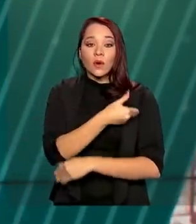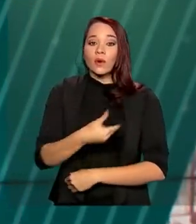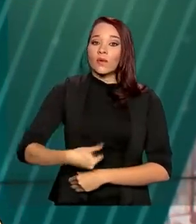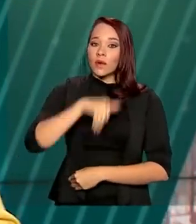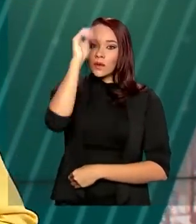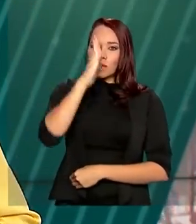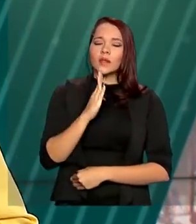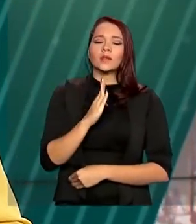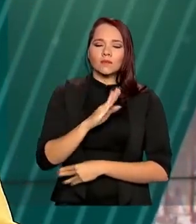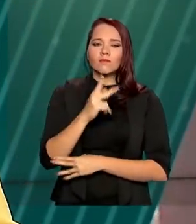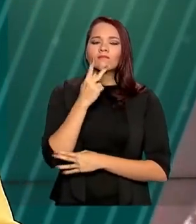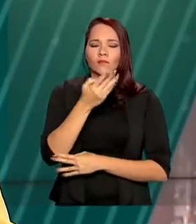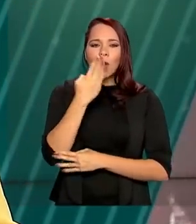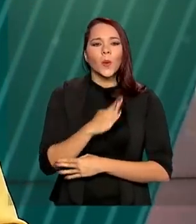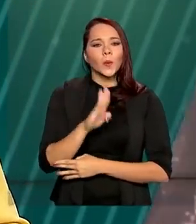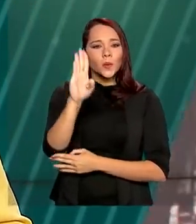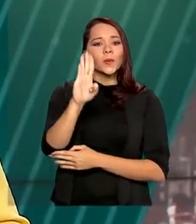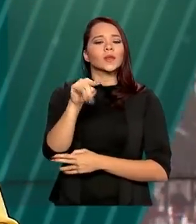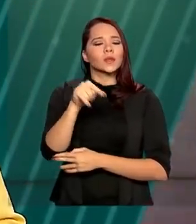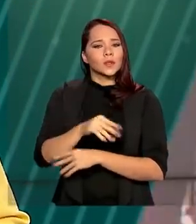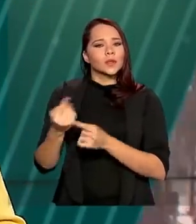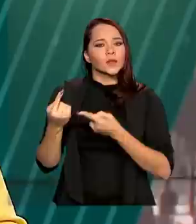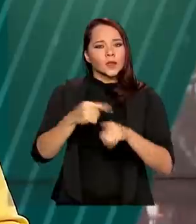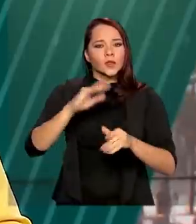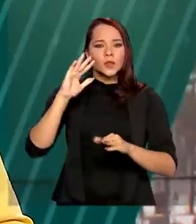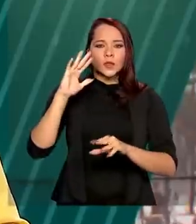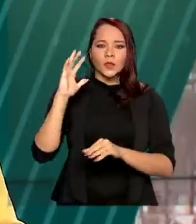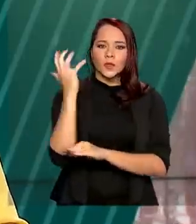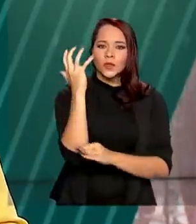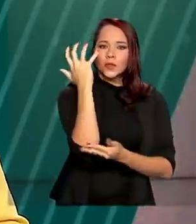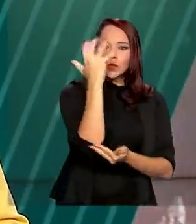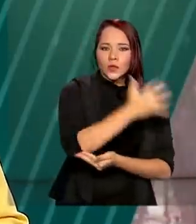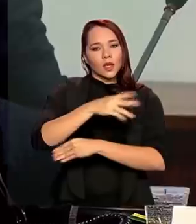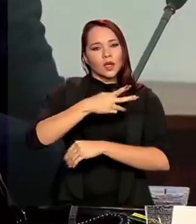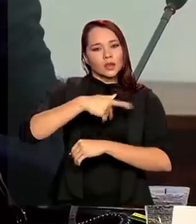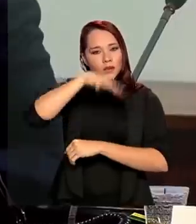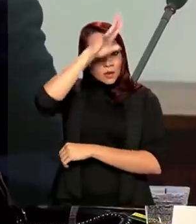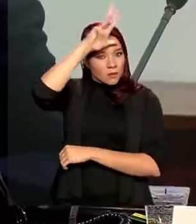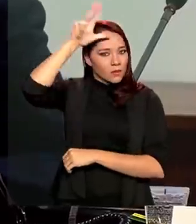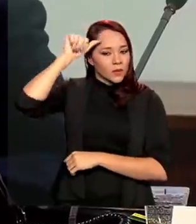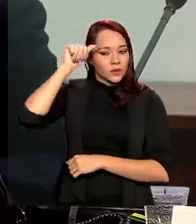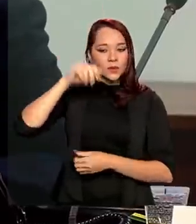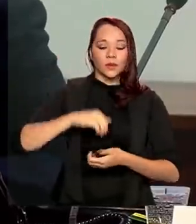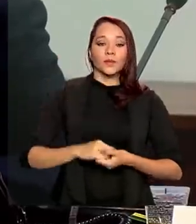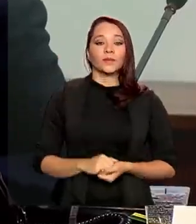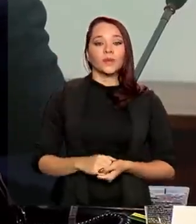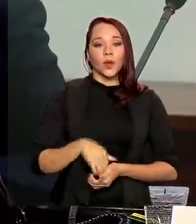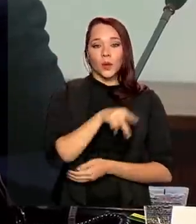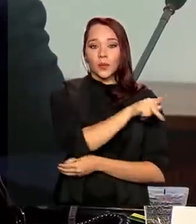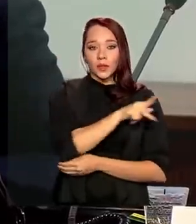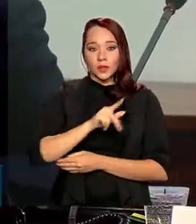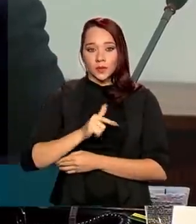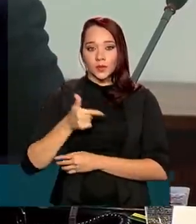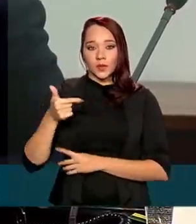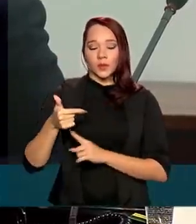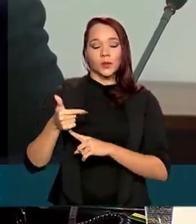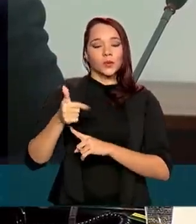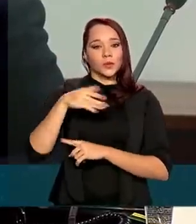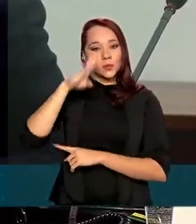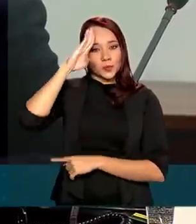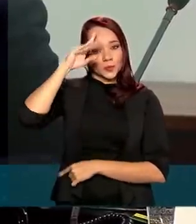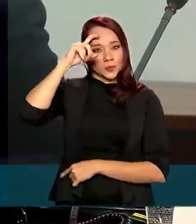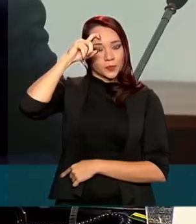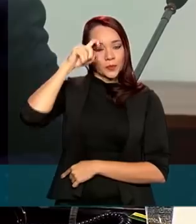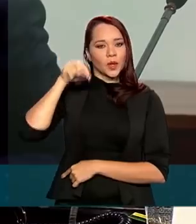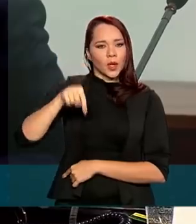brasileiro reafirmou o compromisso em combater o desmatamento na Amazônia. O vice-presidente Hamilton Mourão, que está